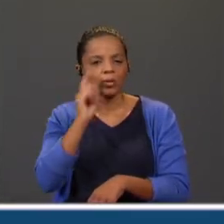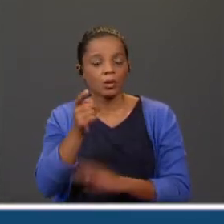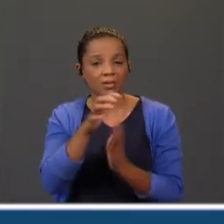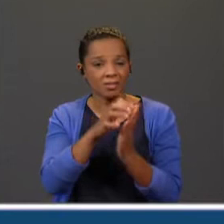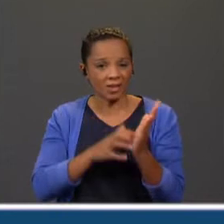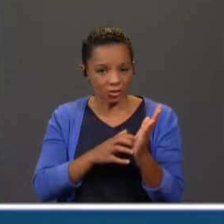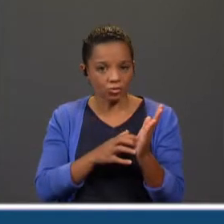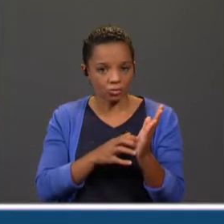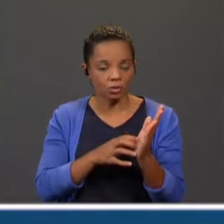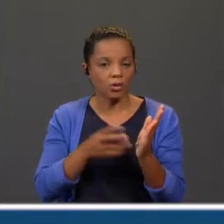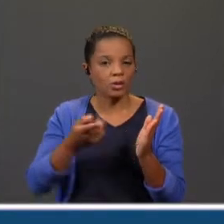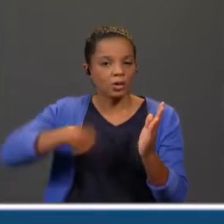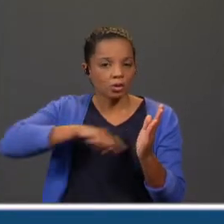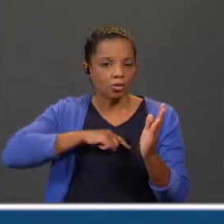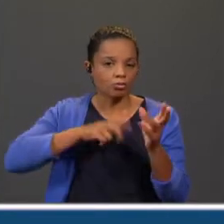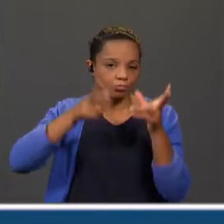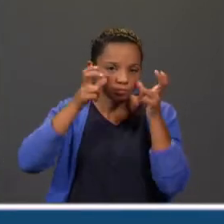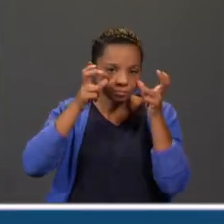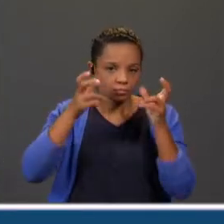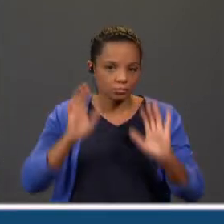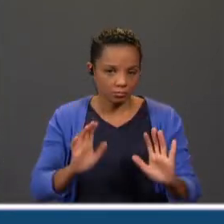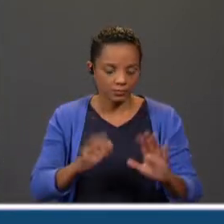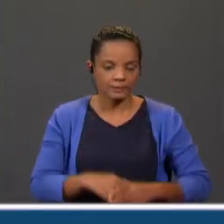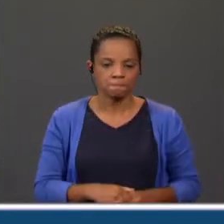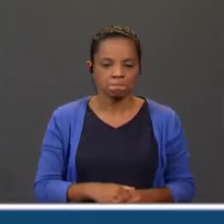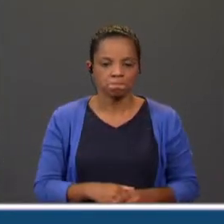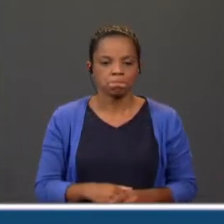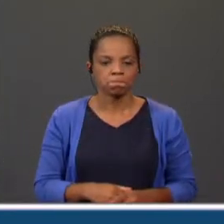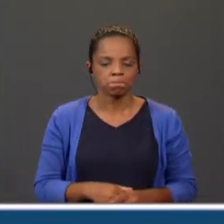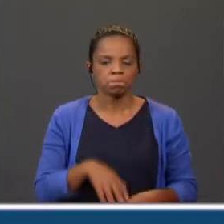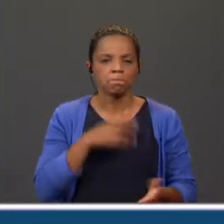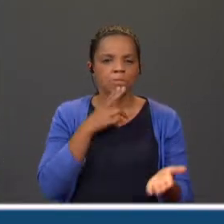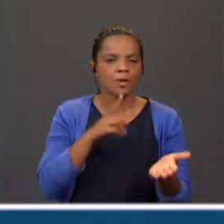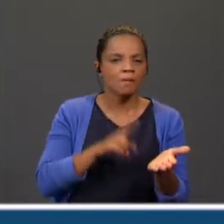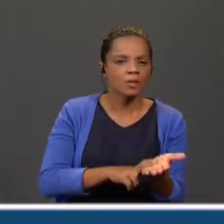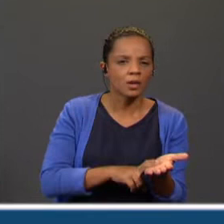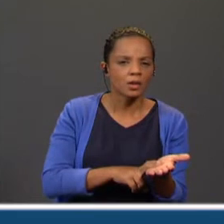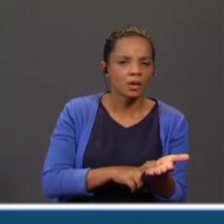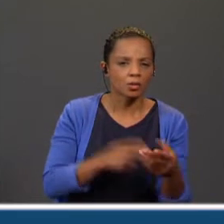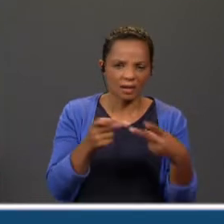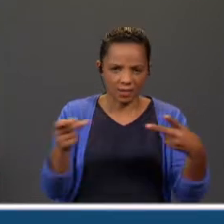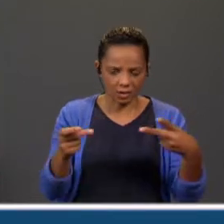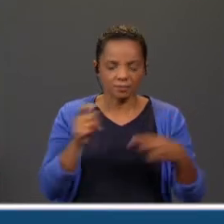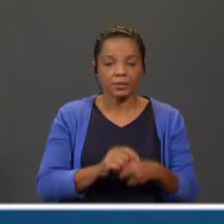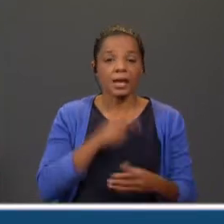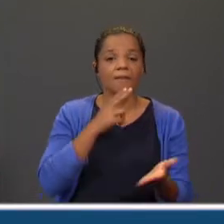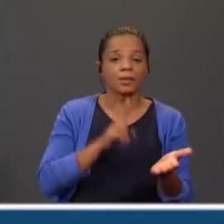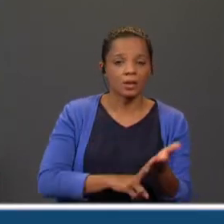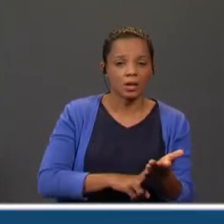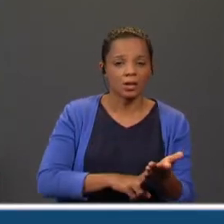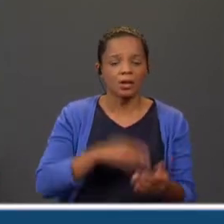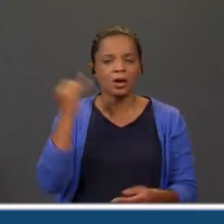texto que acabámos de ouvir e ler. E então, é verdadeira esta afirmação ou falsa?